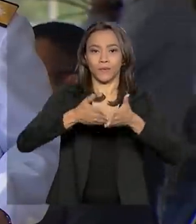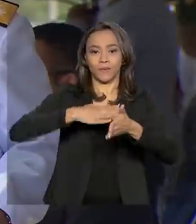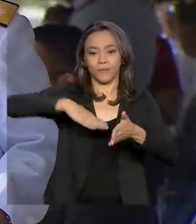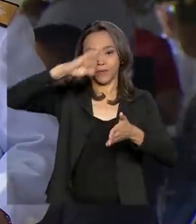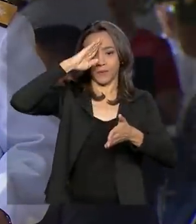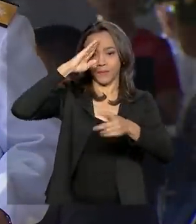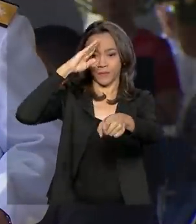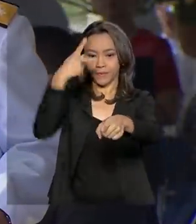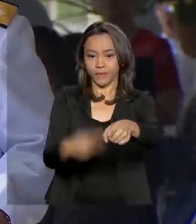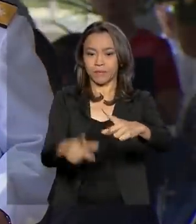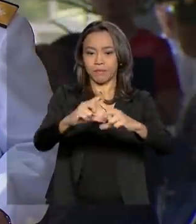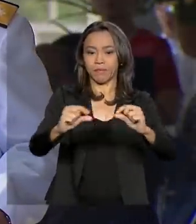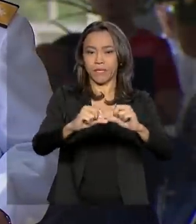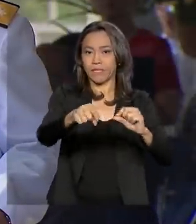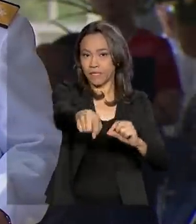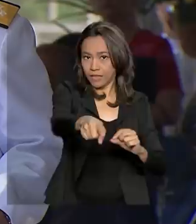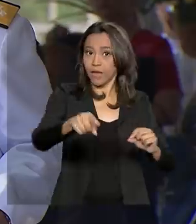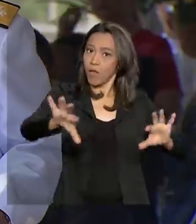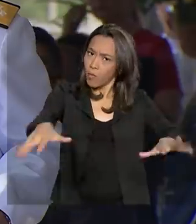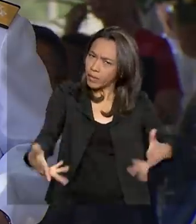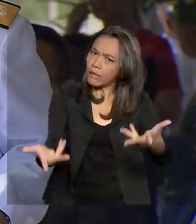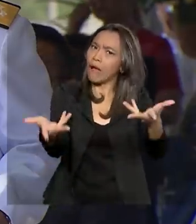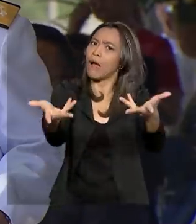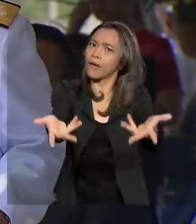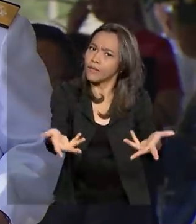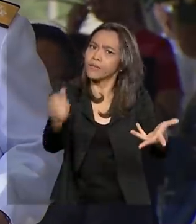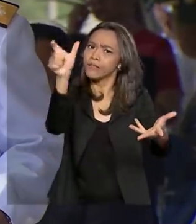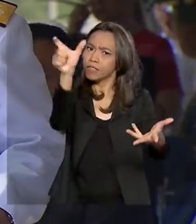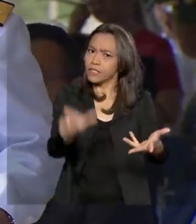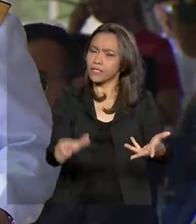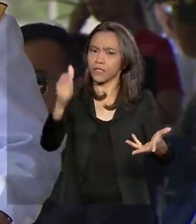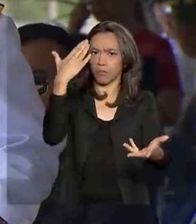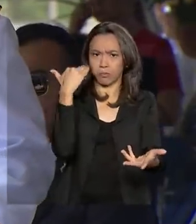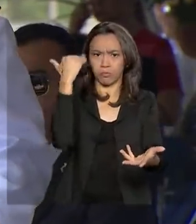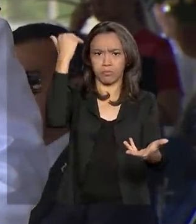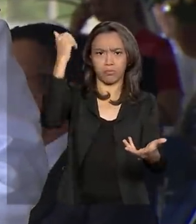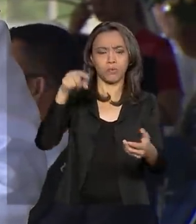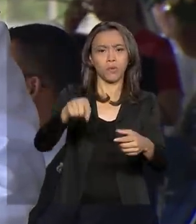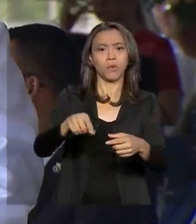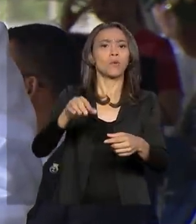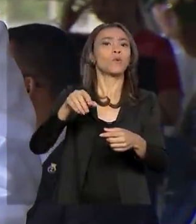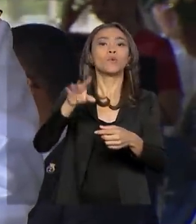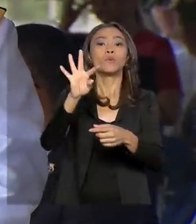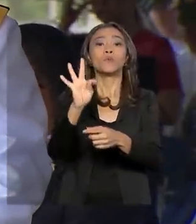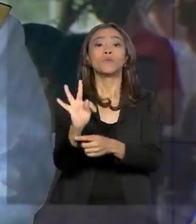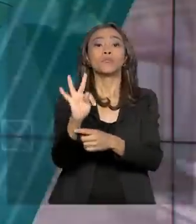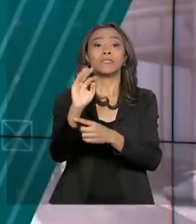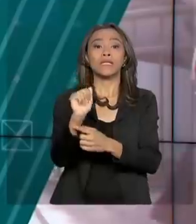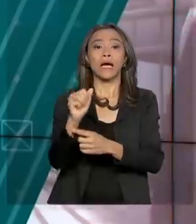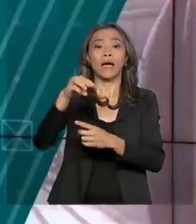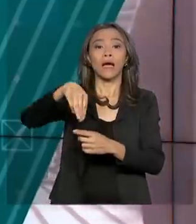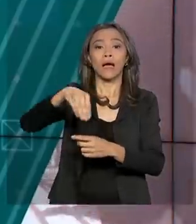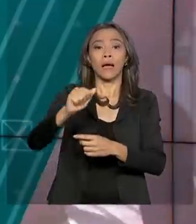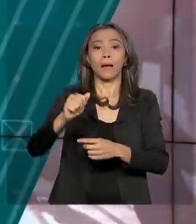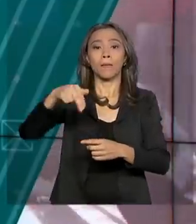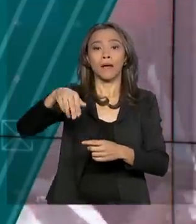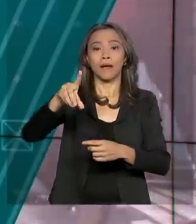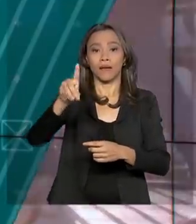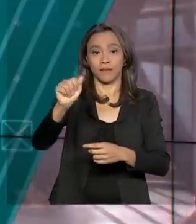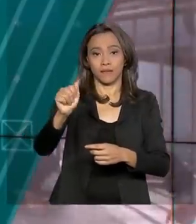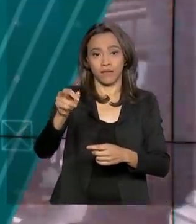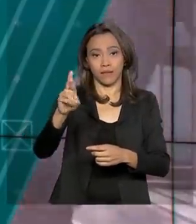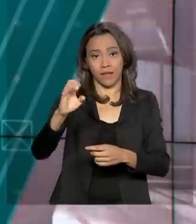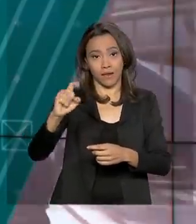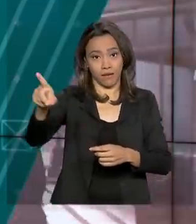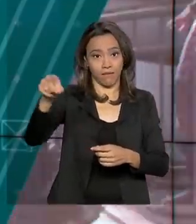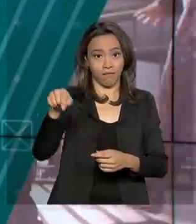Brasília. O dia é uma homenagem ao patrono da Marinha, Almirante Tamandaré. E ontem, o presidente Jair